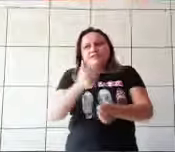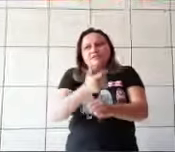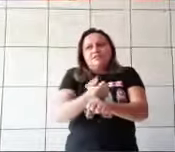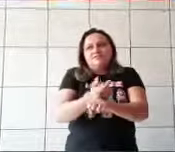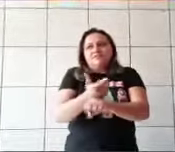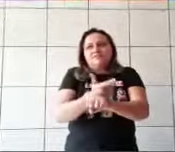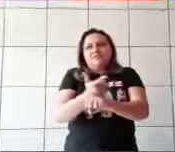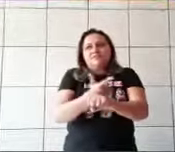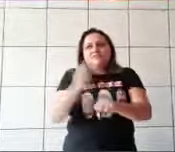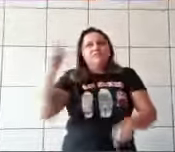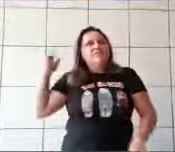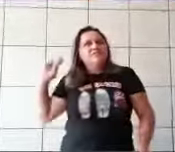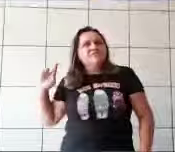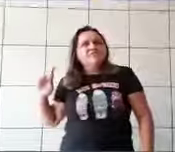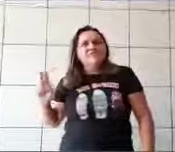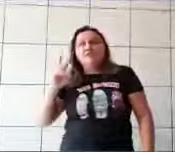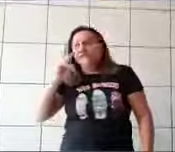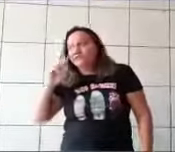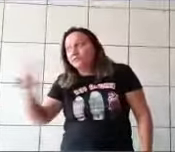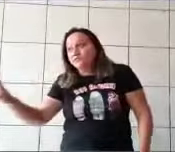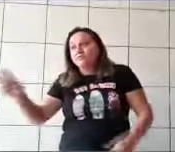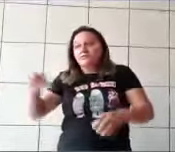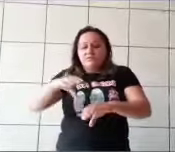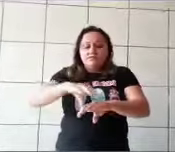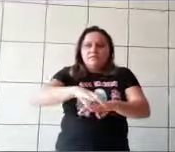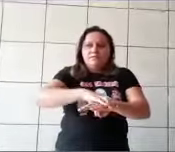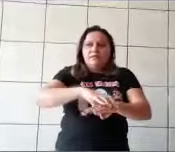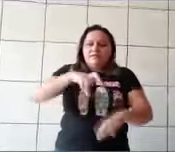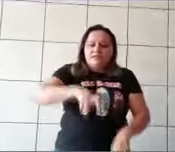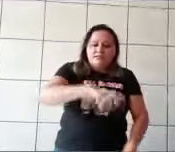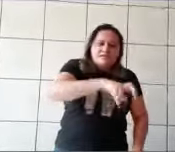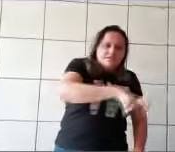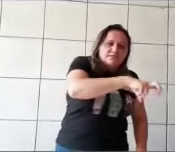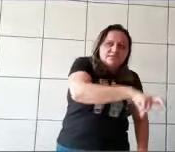Quando o príncipe saiu atrás dela, ele viu o sapato na escada.